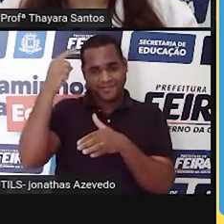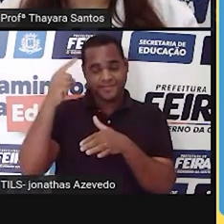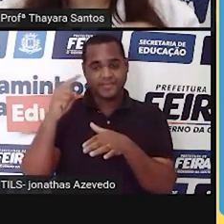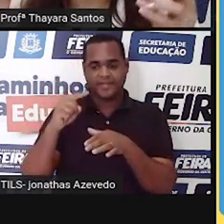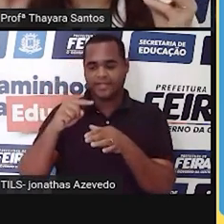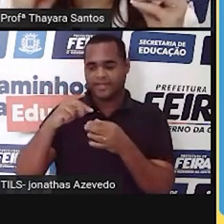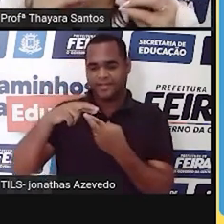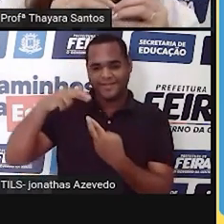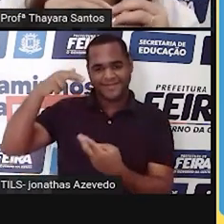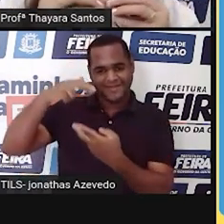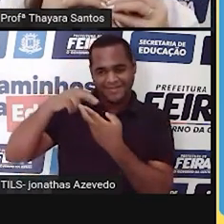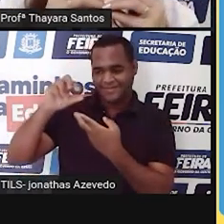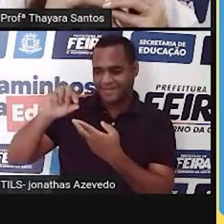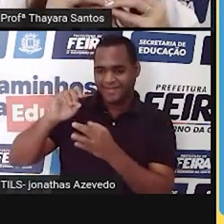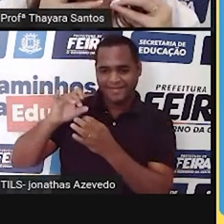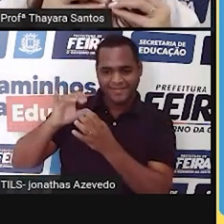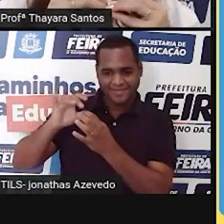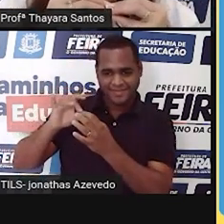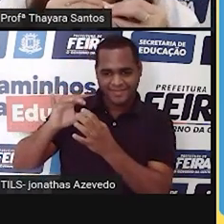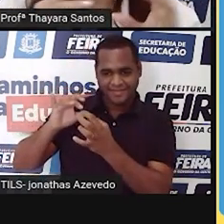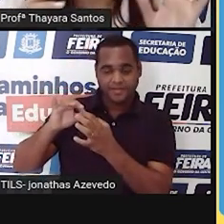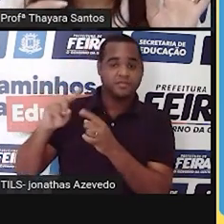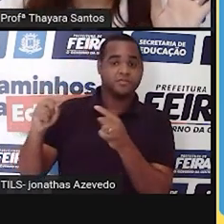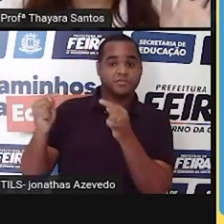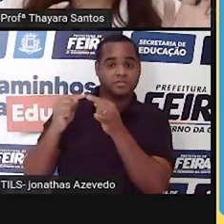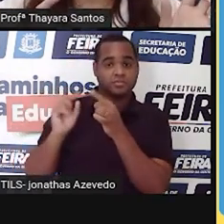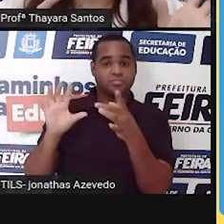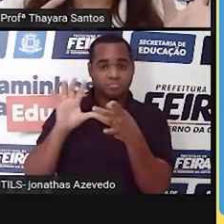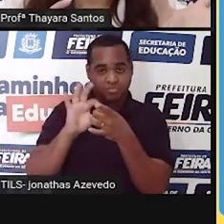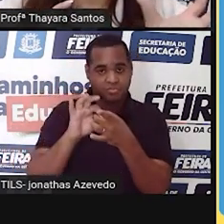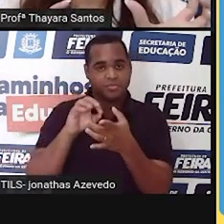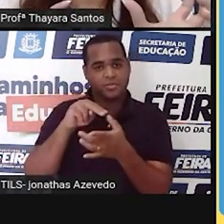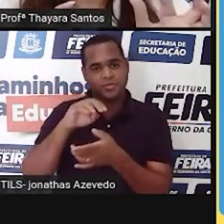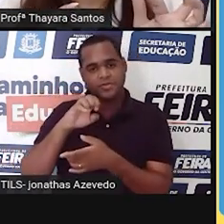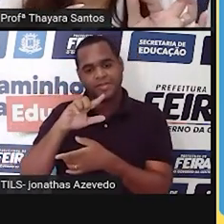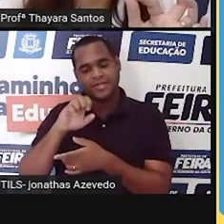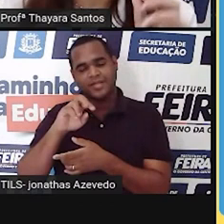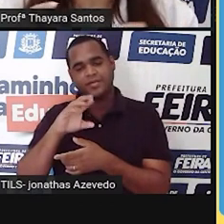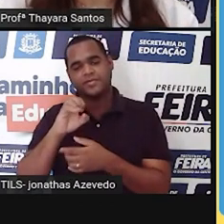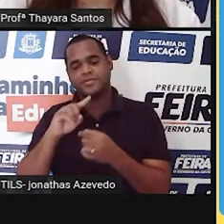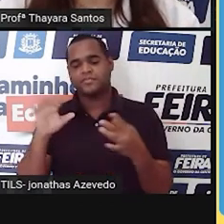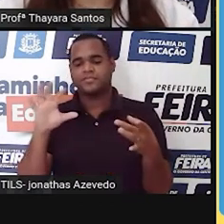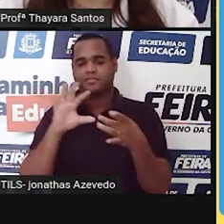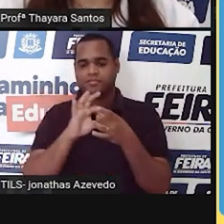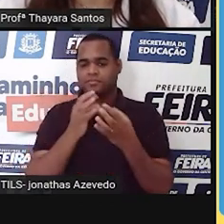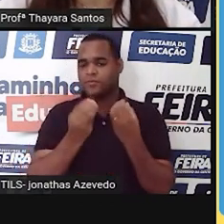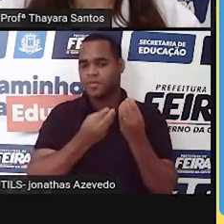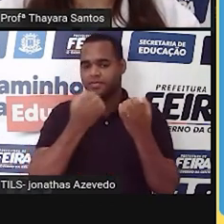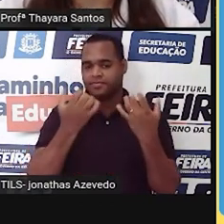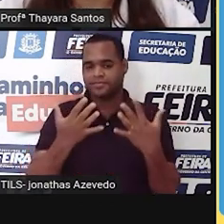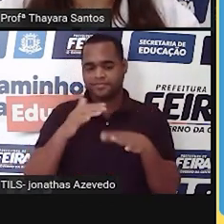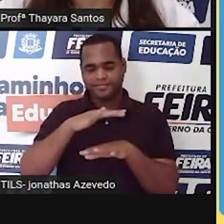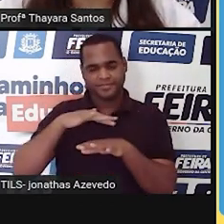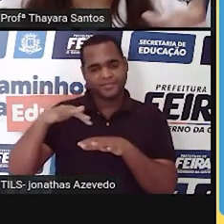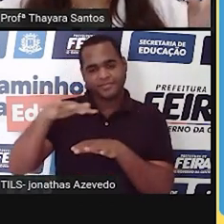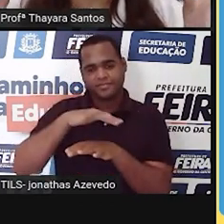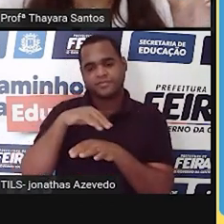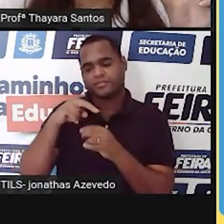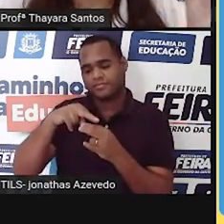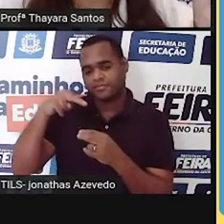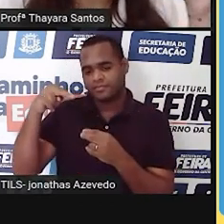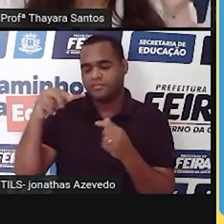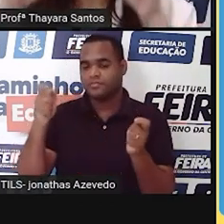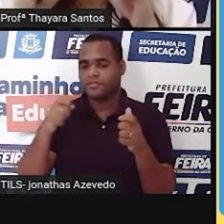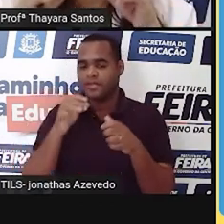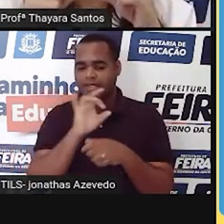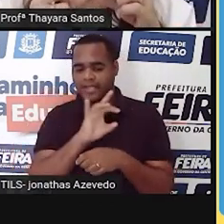do DNA, ela é formada por aqueles nucleotídeos, e os nucleotídeos, eles se ligam por meio dessas bases nitrogenadas. Cada um tem